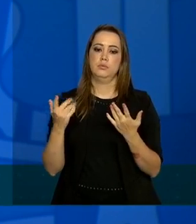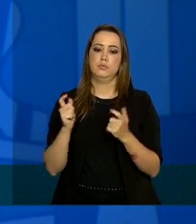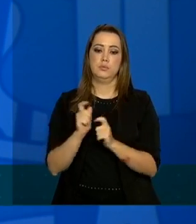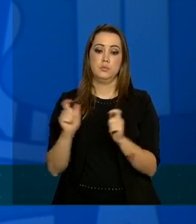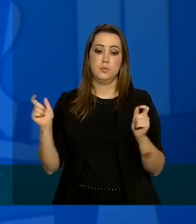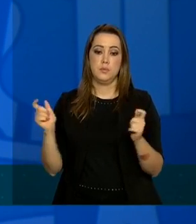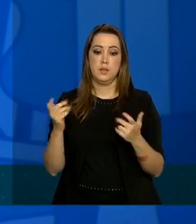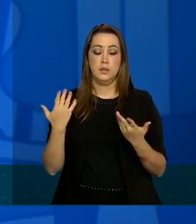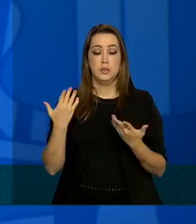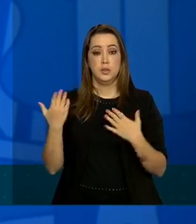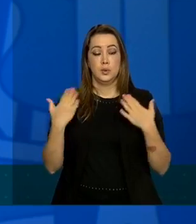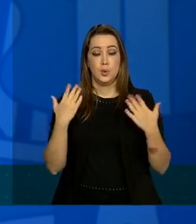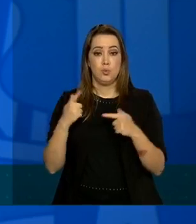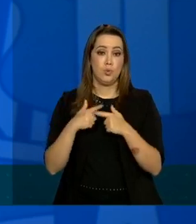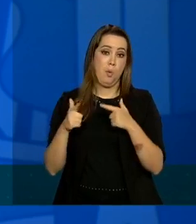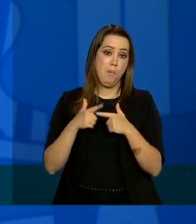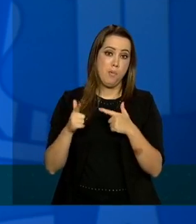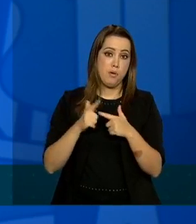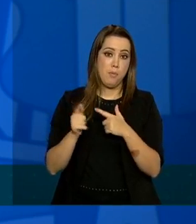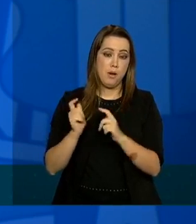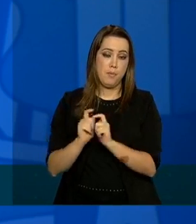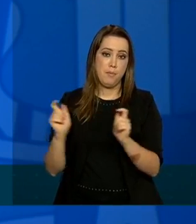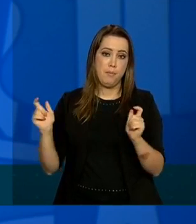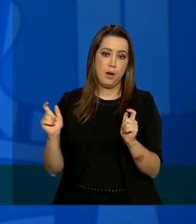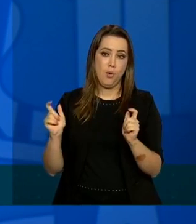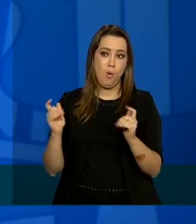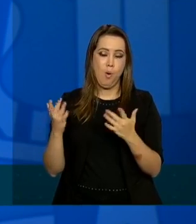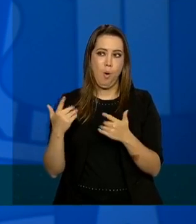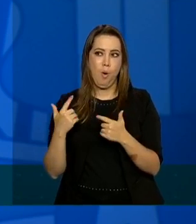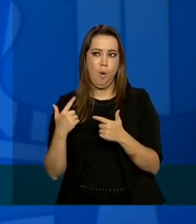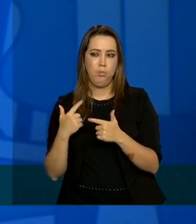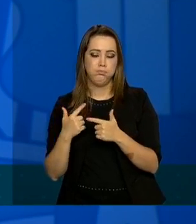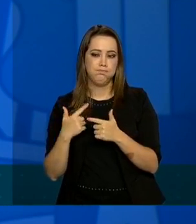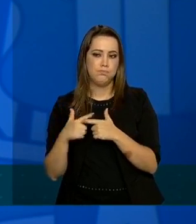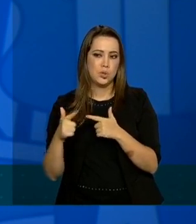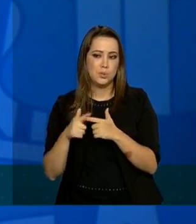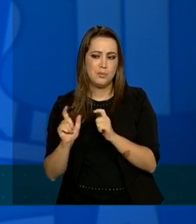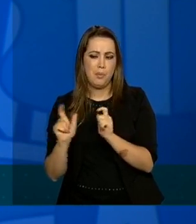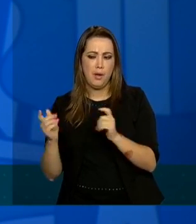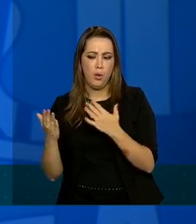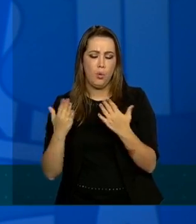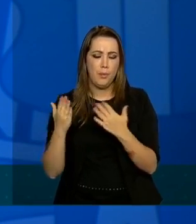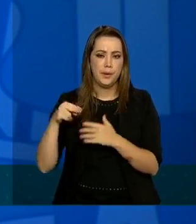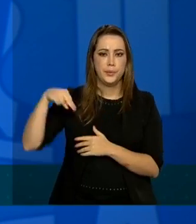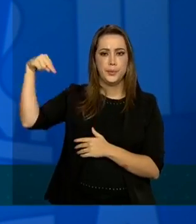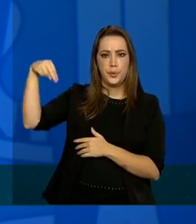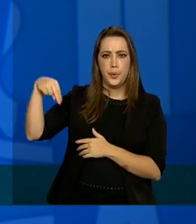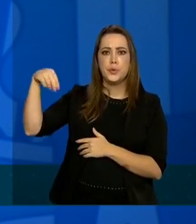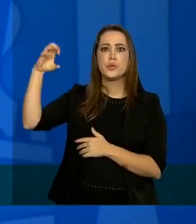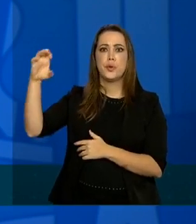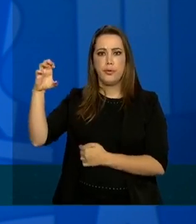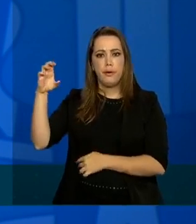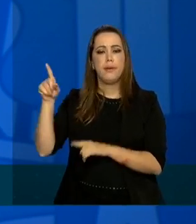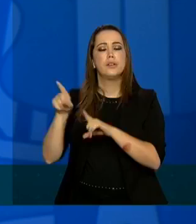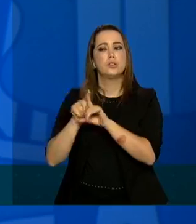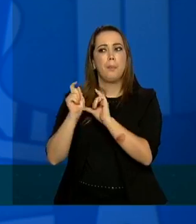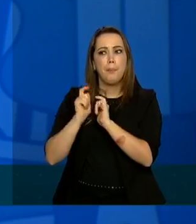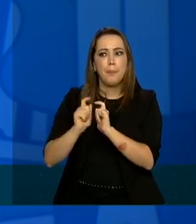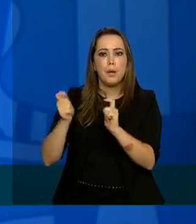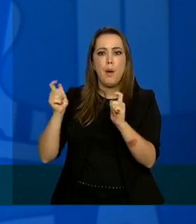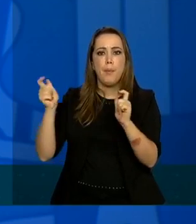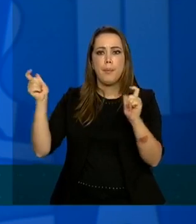que estão numa situação mais maior do que outras principalmente os estados do norte e nordeste com o maior número de casos